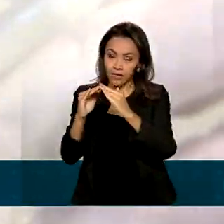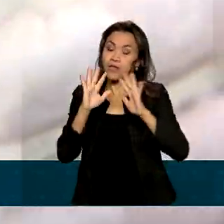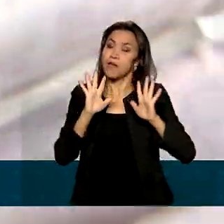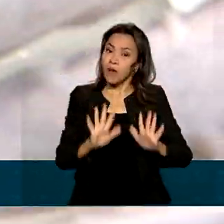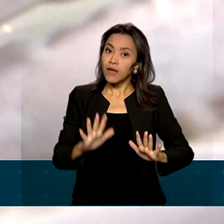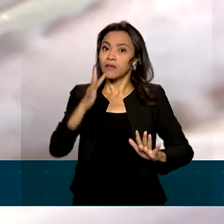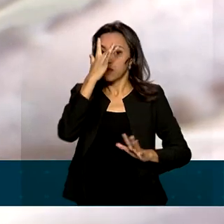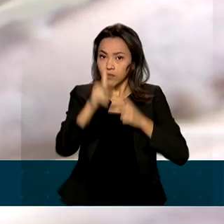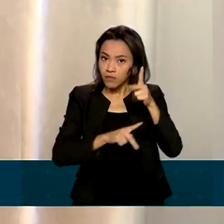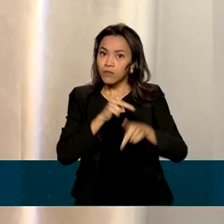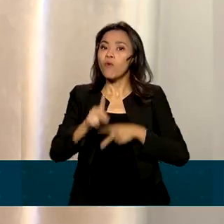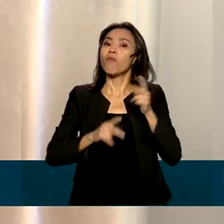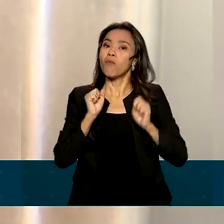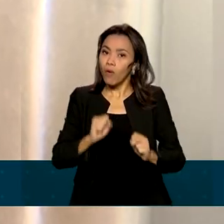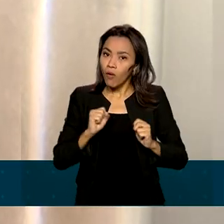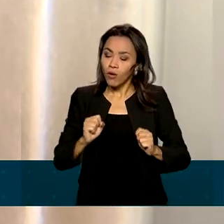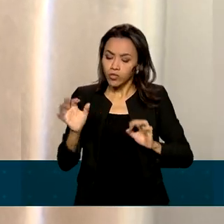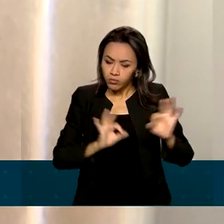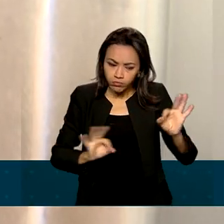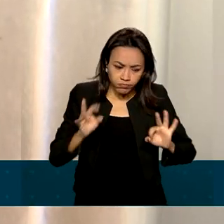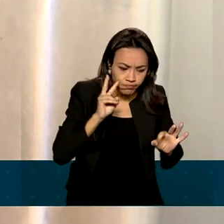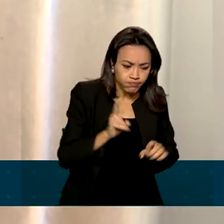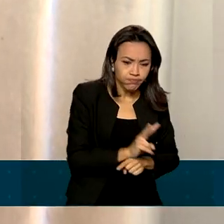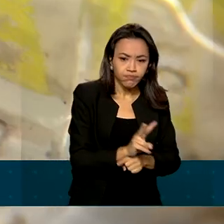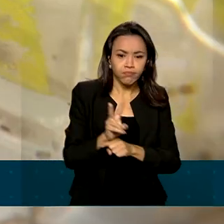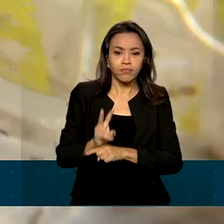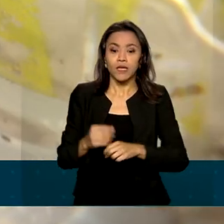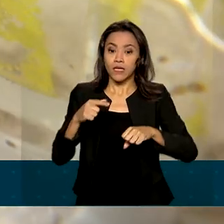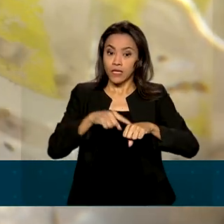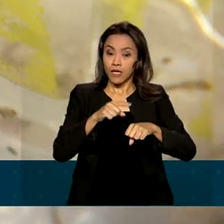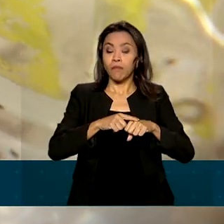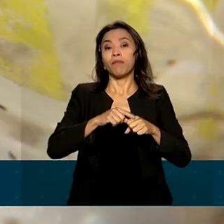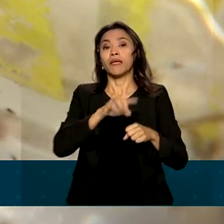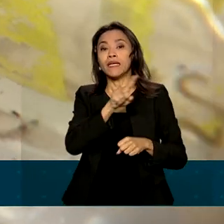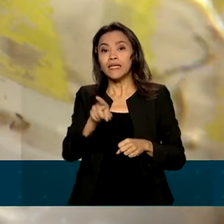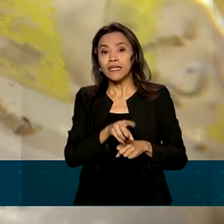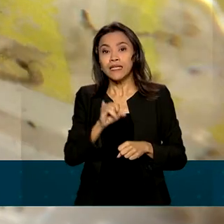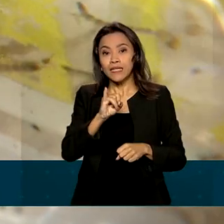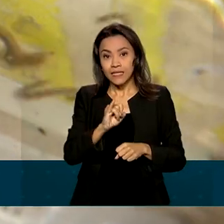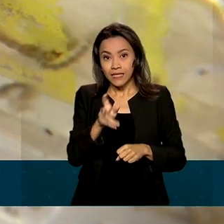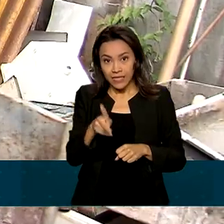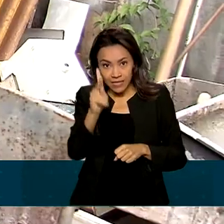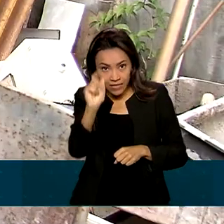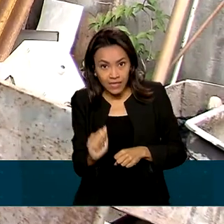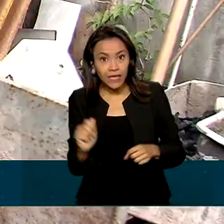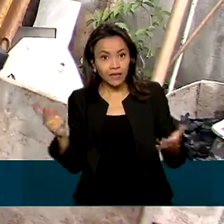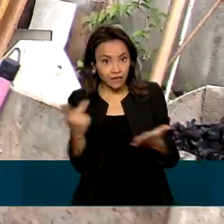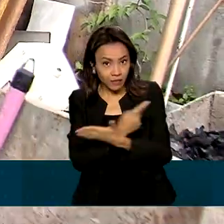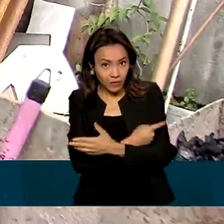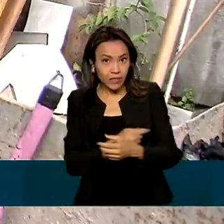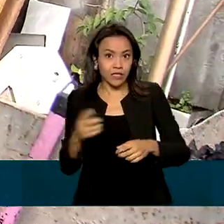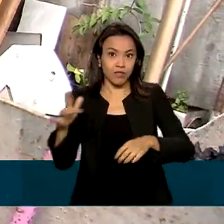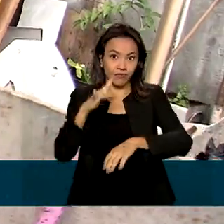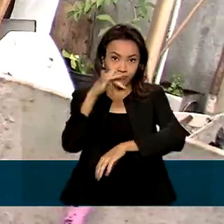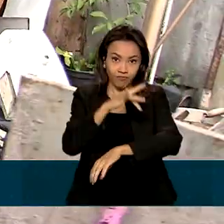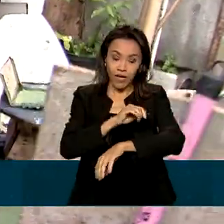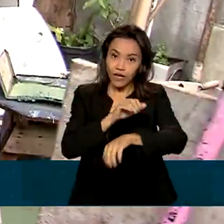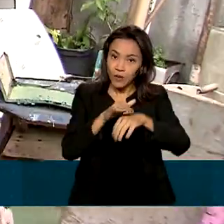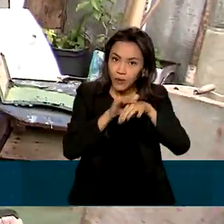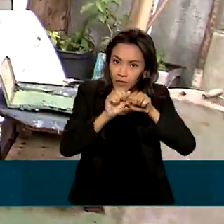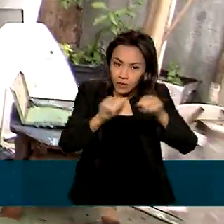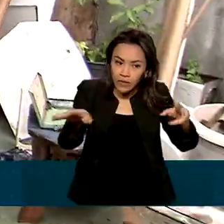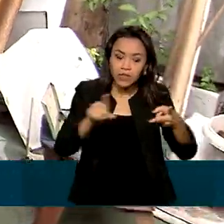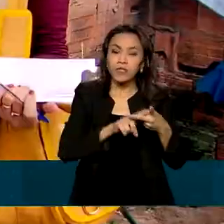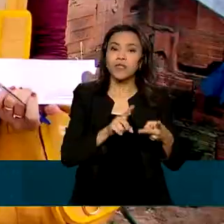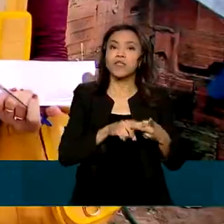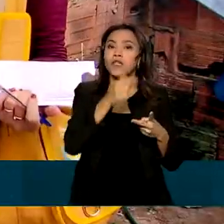o mosquito transmite. Casos de chikungunya e zika também são registrados. A ação principal de combate